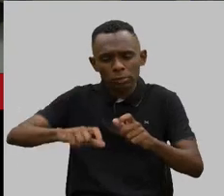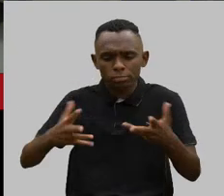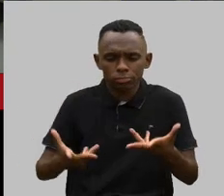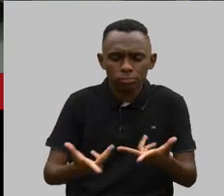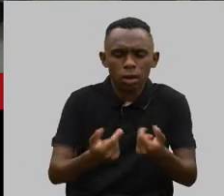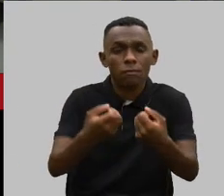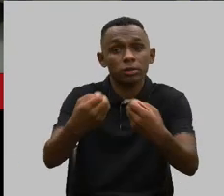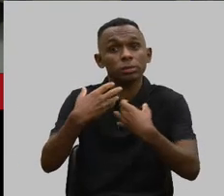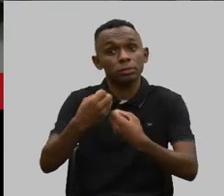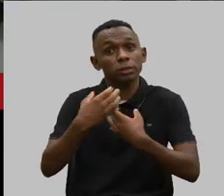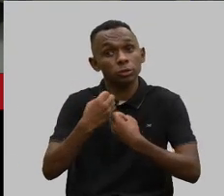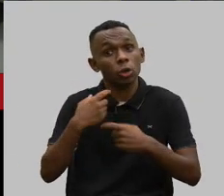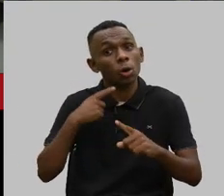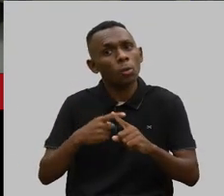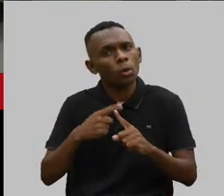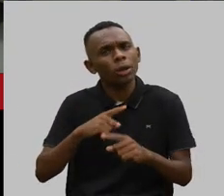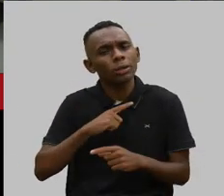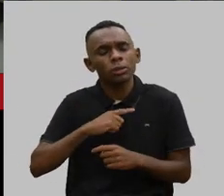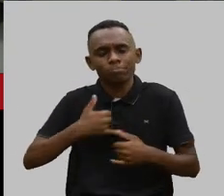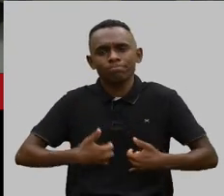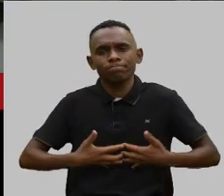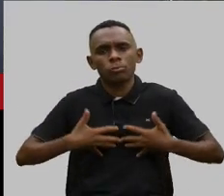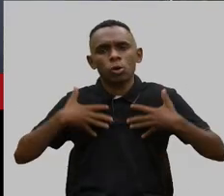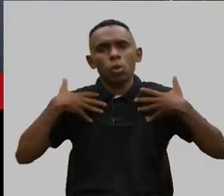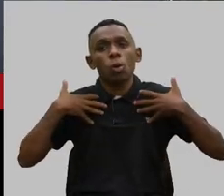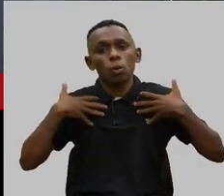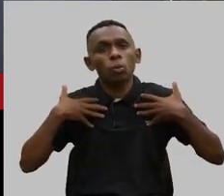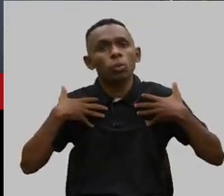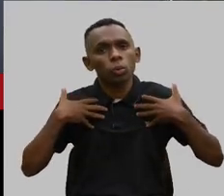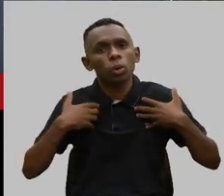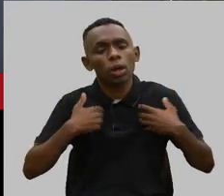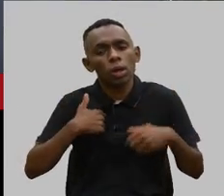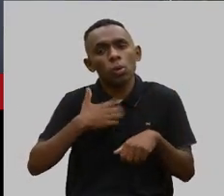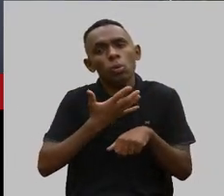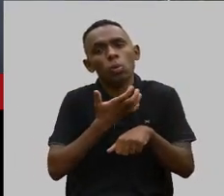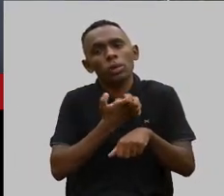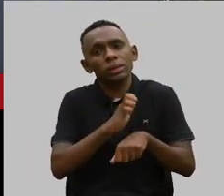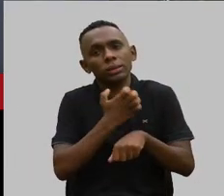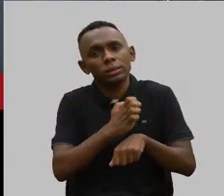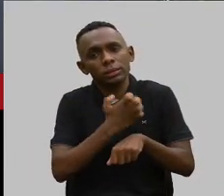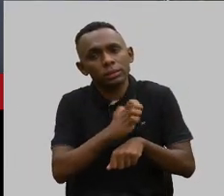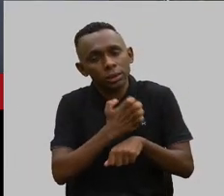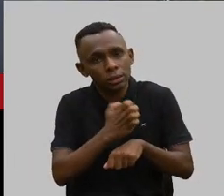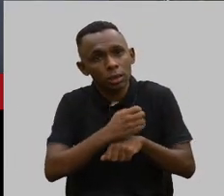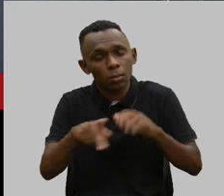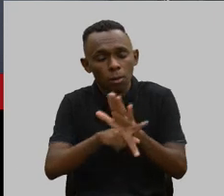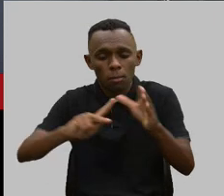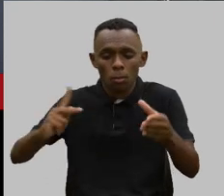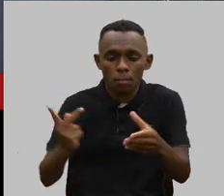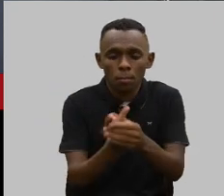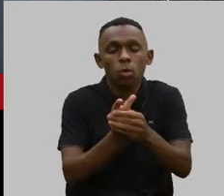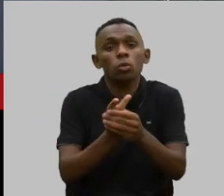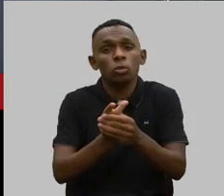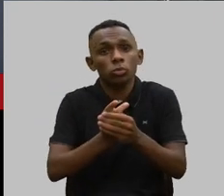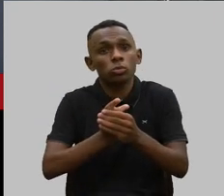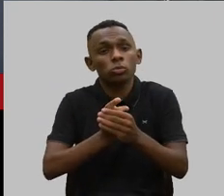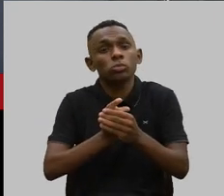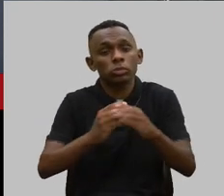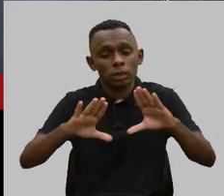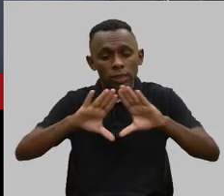ensinou, porque eu tenho muito orgulho de ter sido estagiária do PROCON da Assembleia e hoje estar aqui